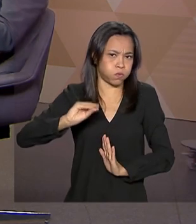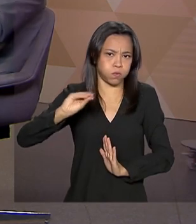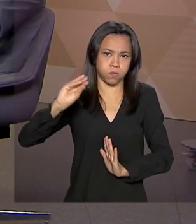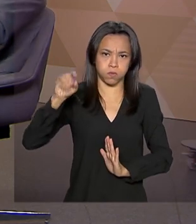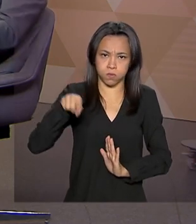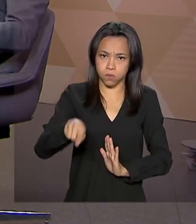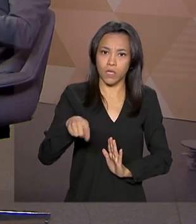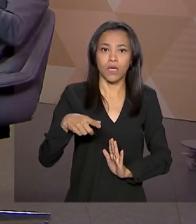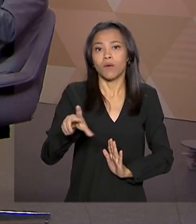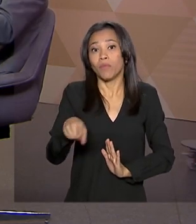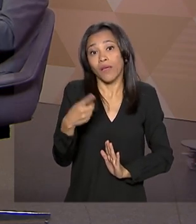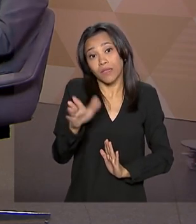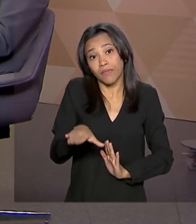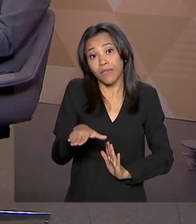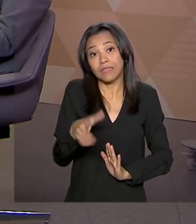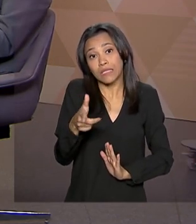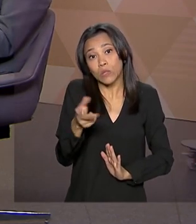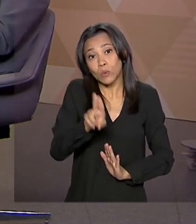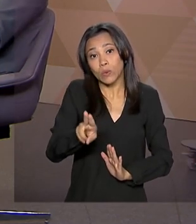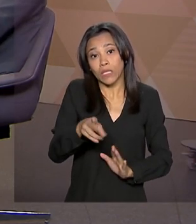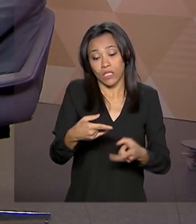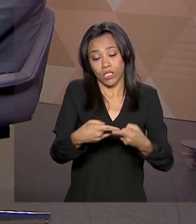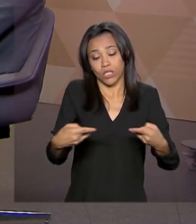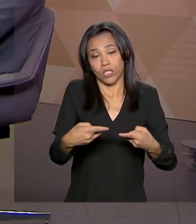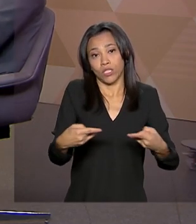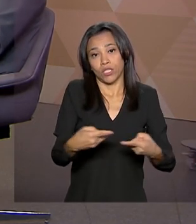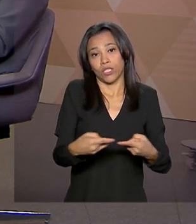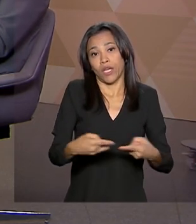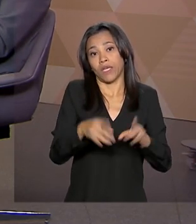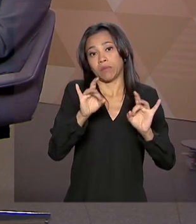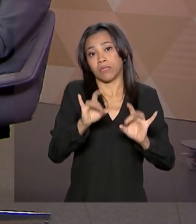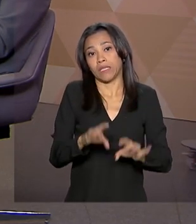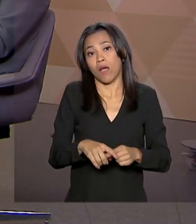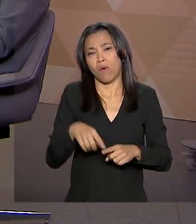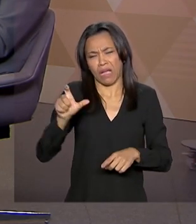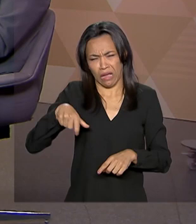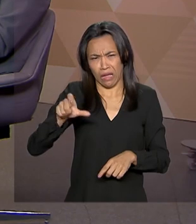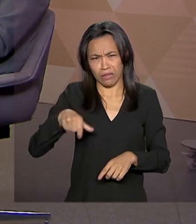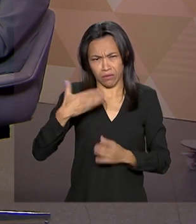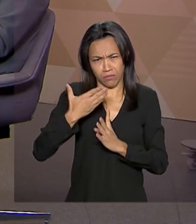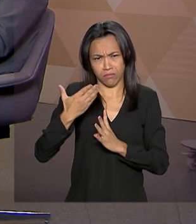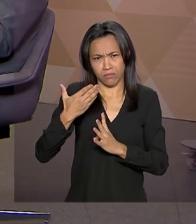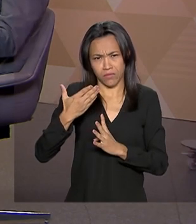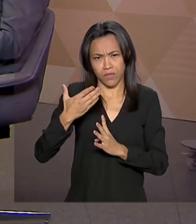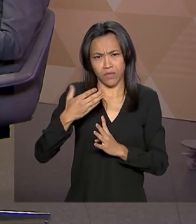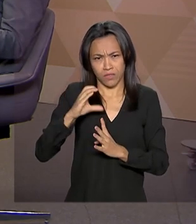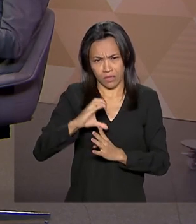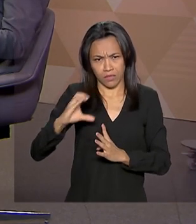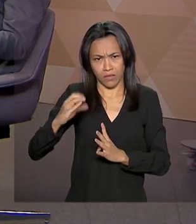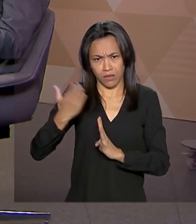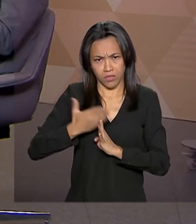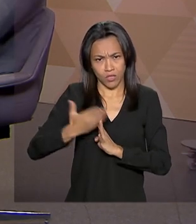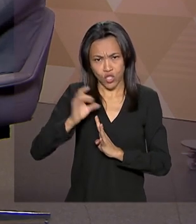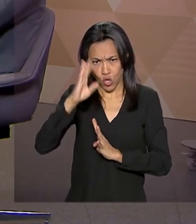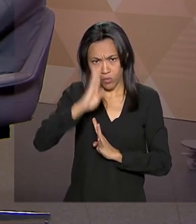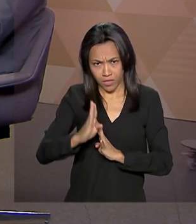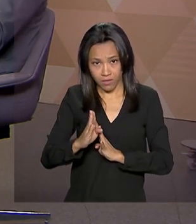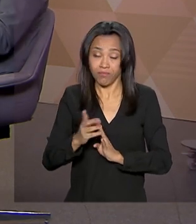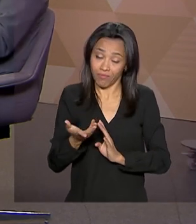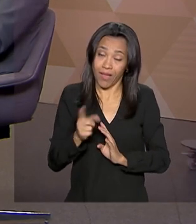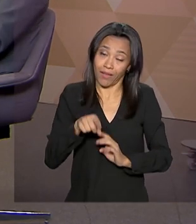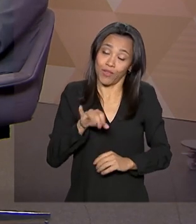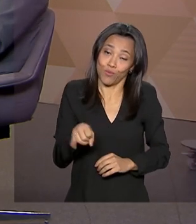mais das vezes, acabam em cheque especial, enfim. E é aquela... O cartão de crédito só no Brasil que parcela. Que parcela e com juros, né?